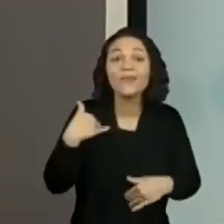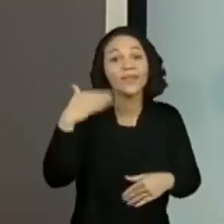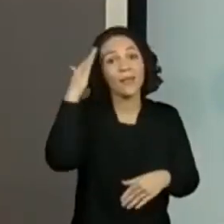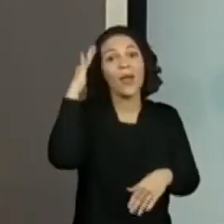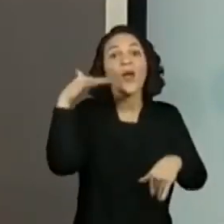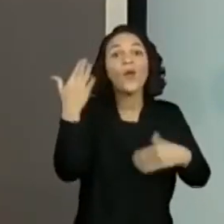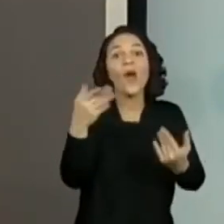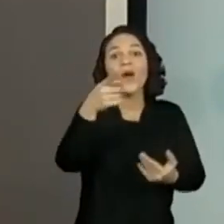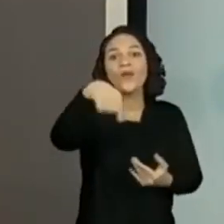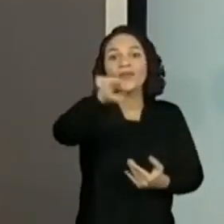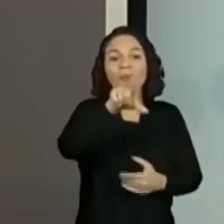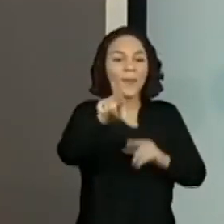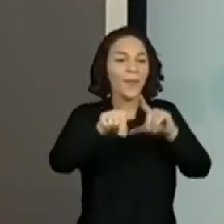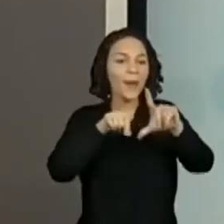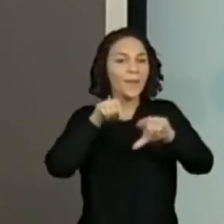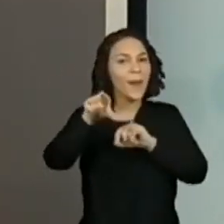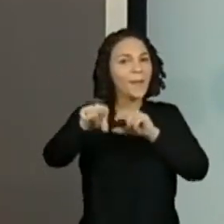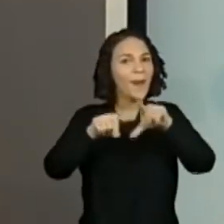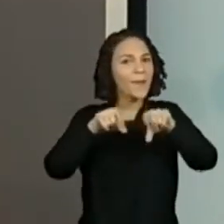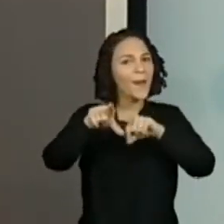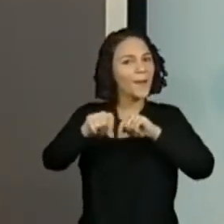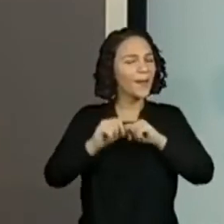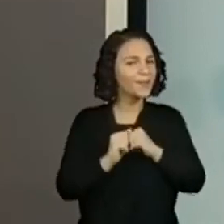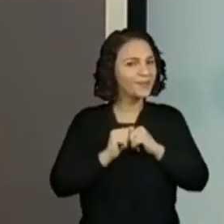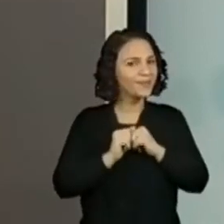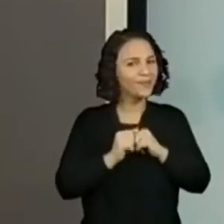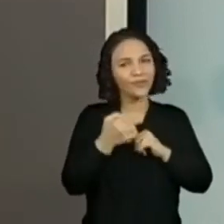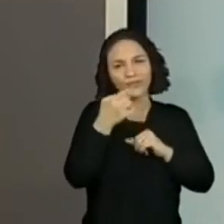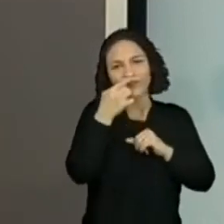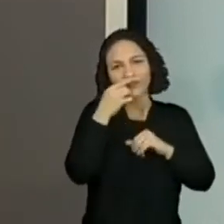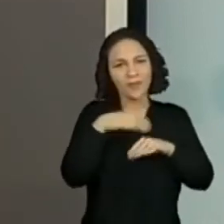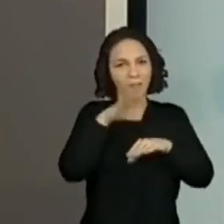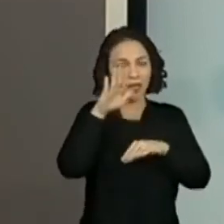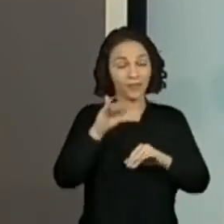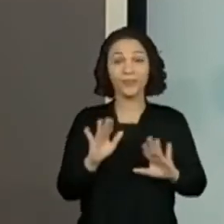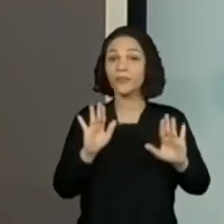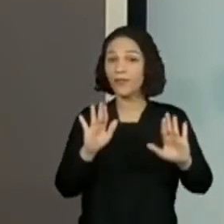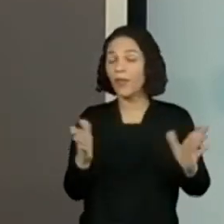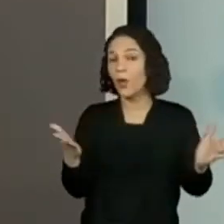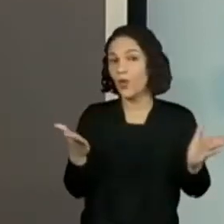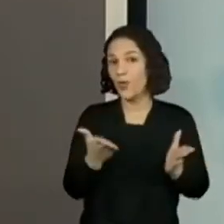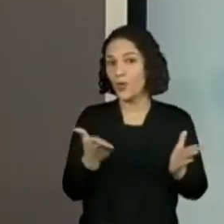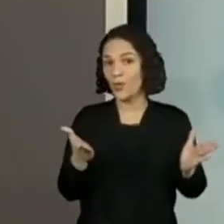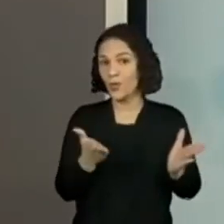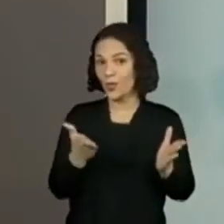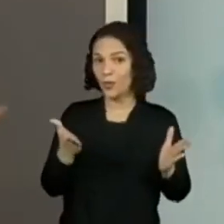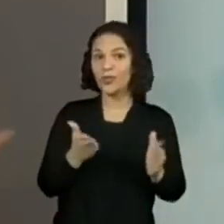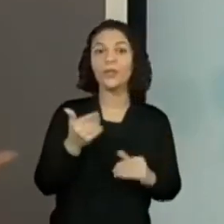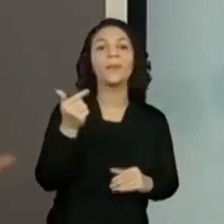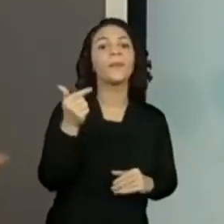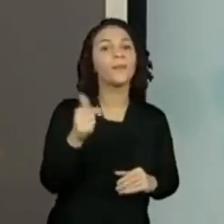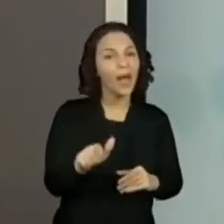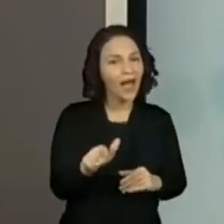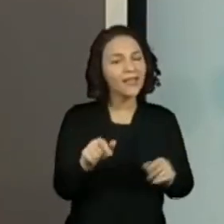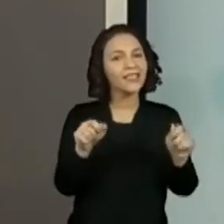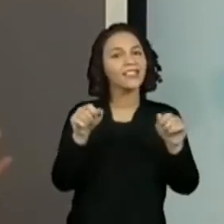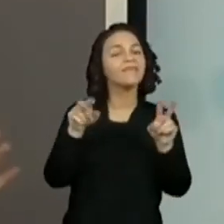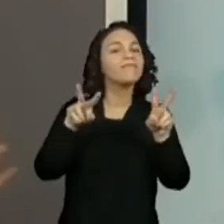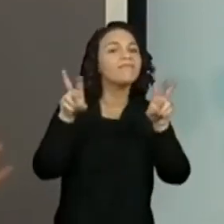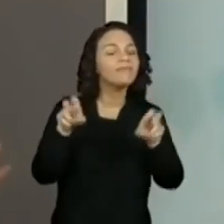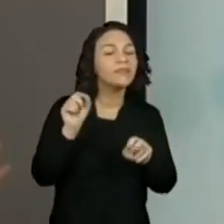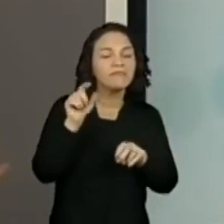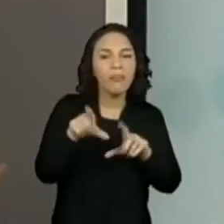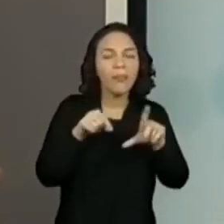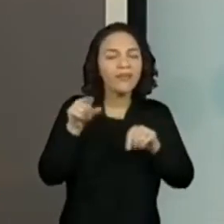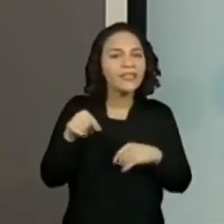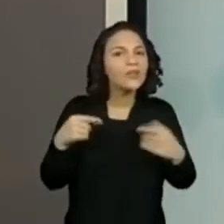são as preferências de vocês. Então, preparados, porque hoje nós vamos fazer mais uma preferência. O será que